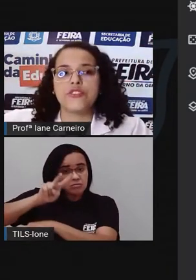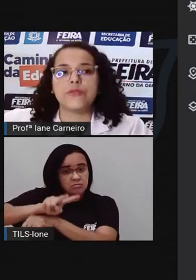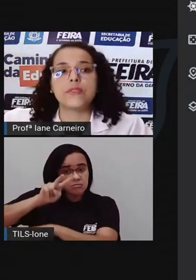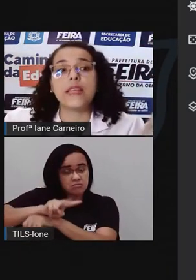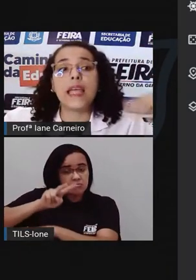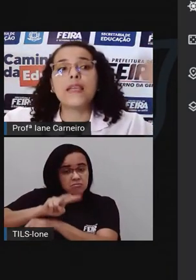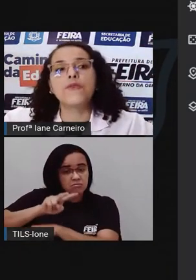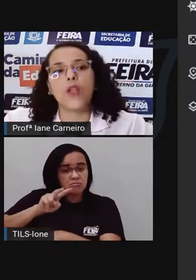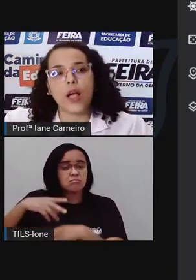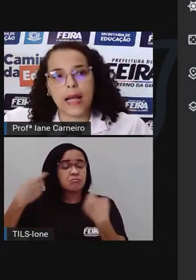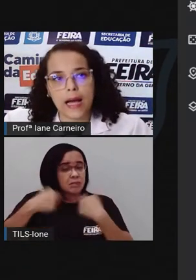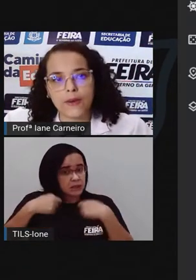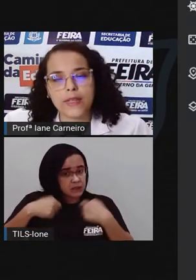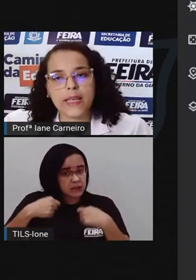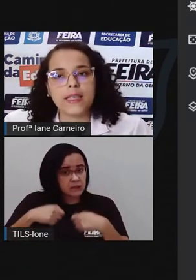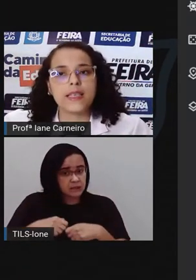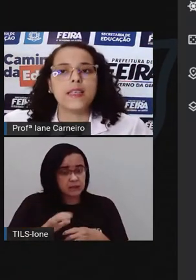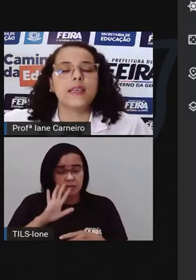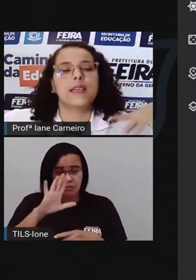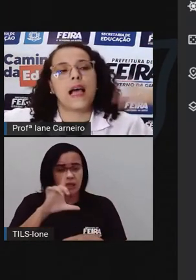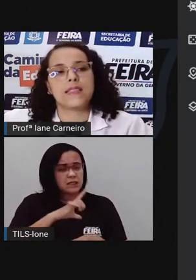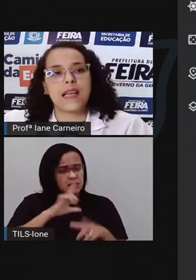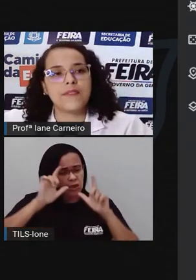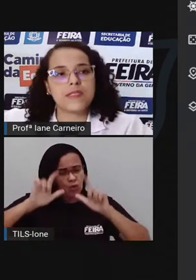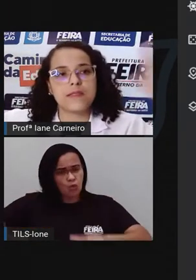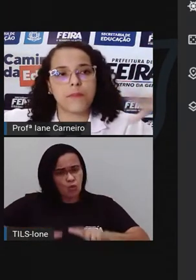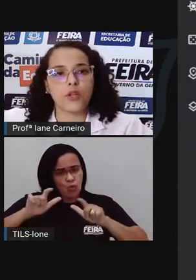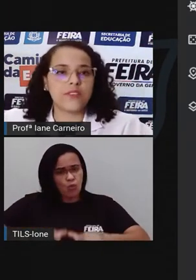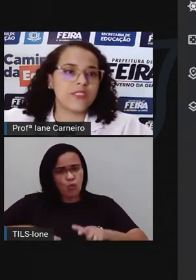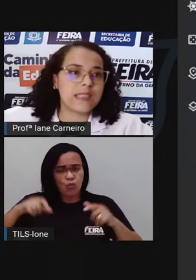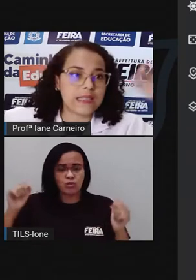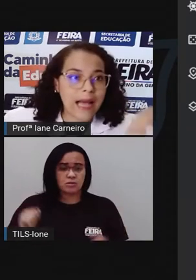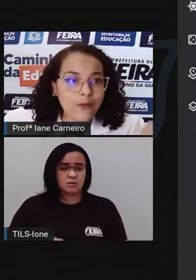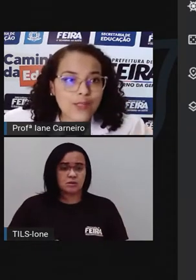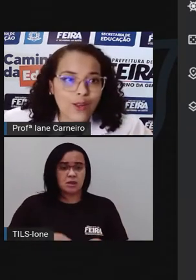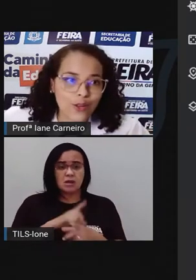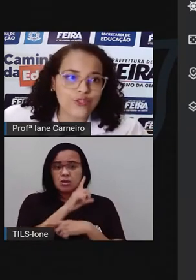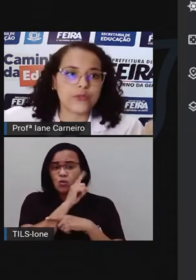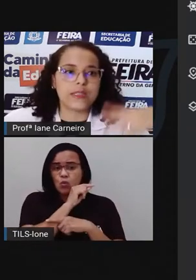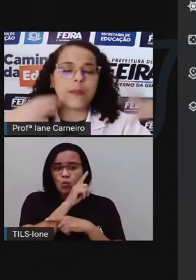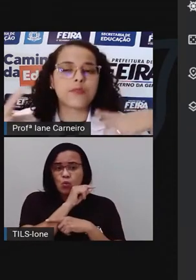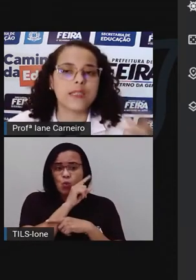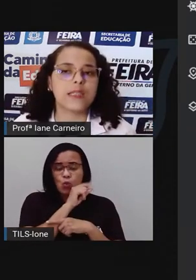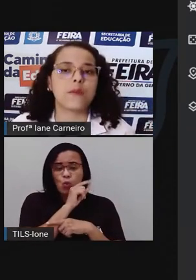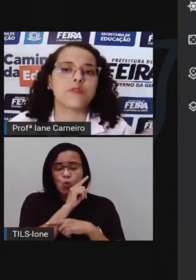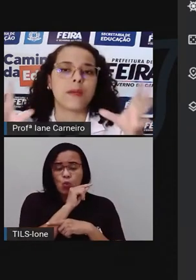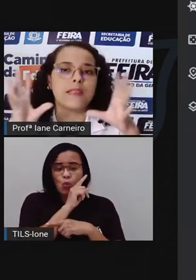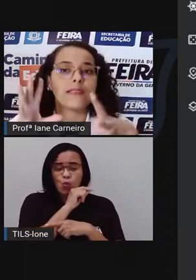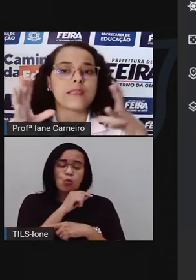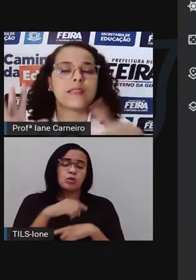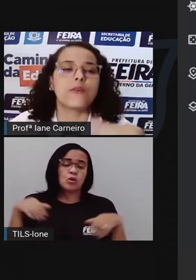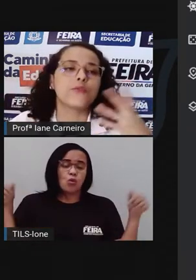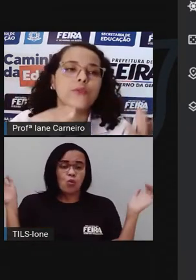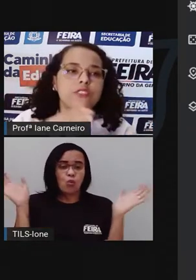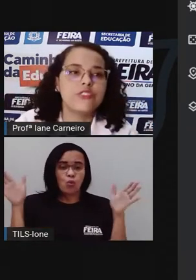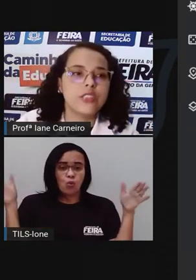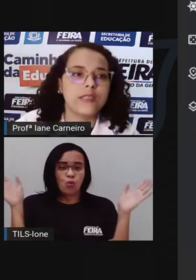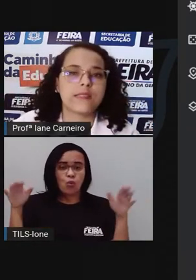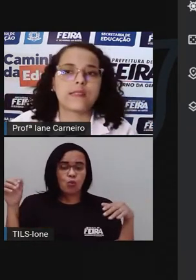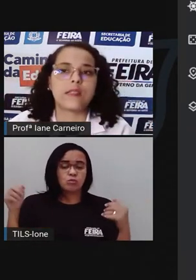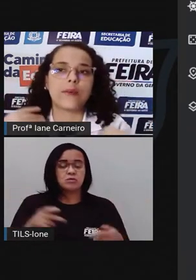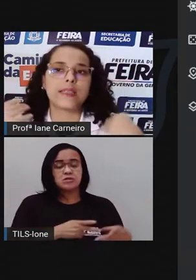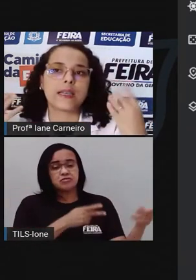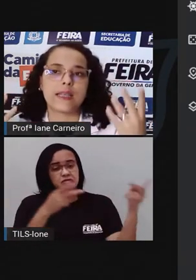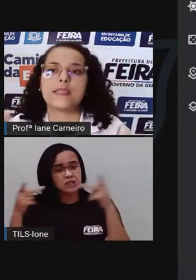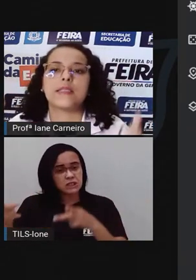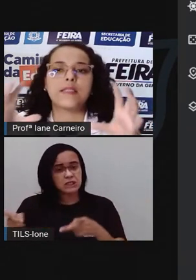protegido. Tem um local, né? Que as aves podem visitar o zoológico em tempos em tempos. Mas as que estão doentinhas,